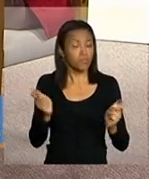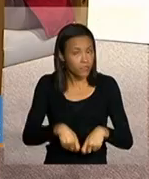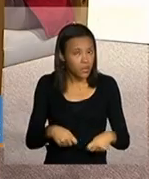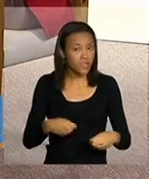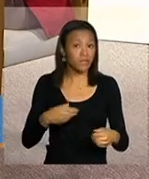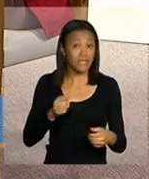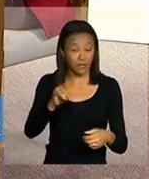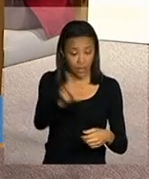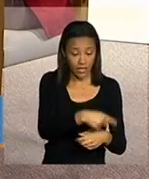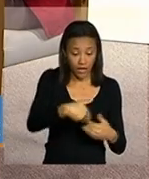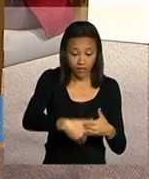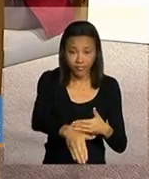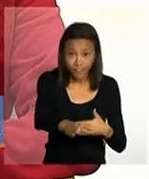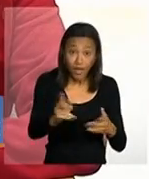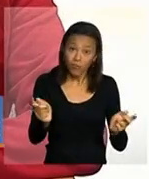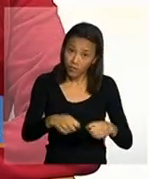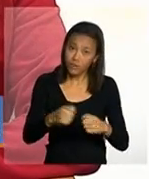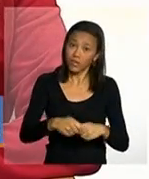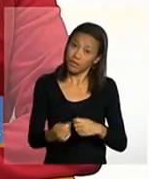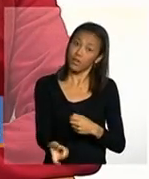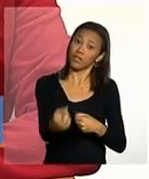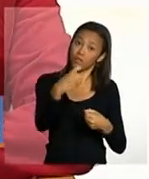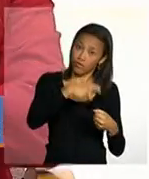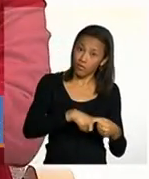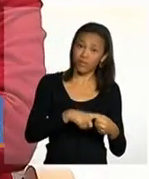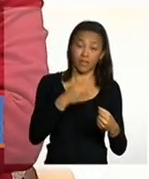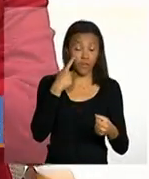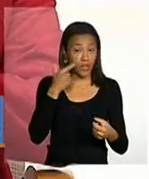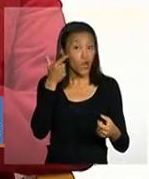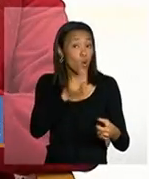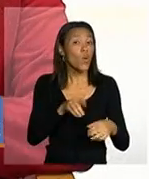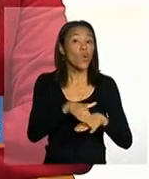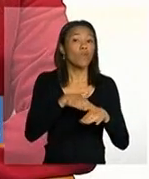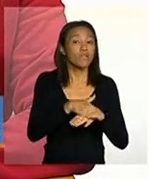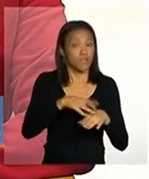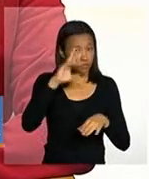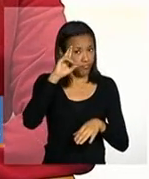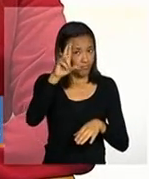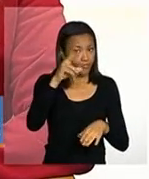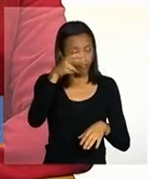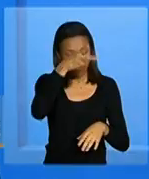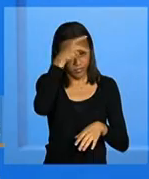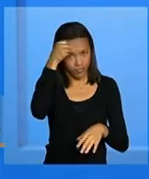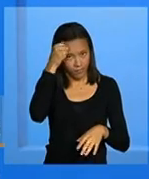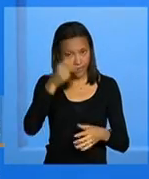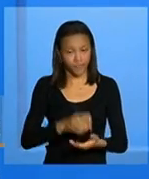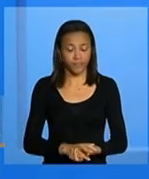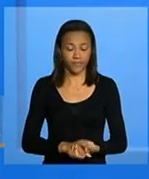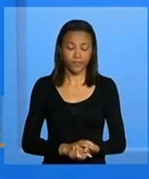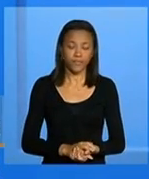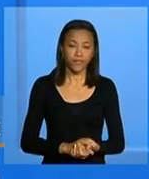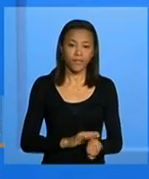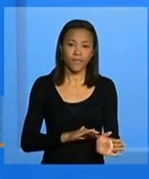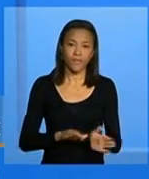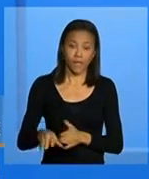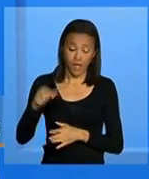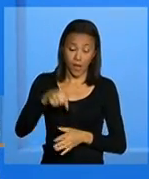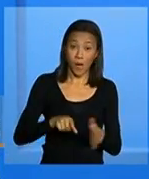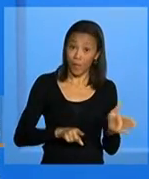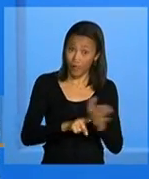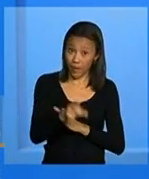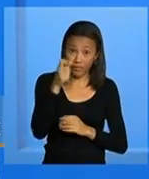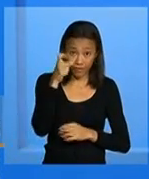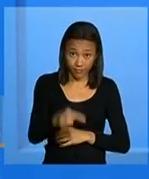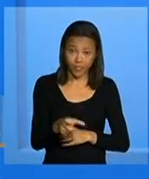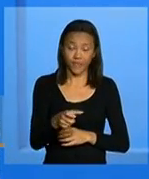possível pela ação da gestão municipal reverter a situação ou com recurso ou com reversão no CIBEC essa aqui é uma pergunta muito interessante olha a